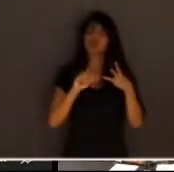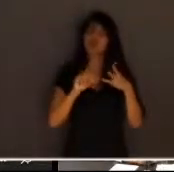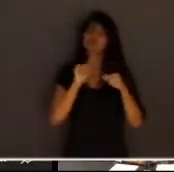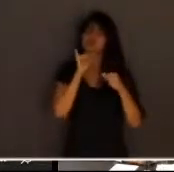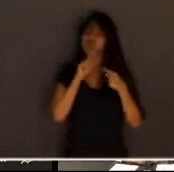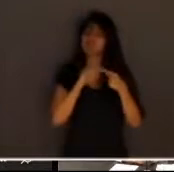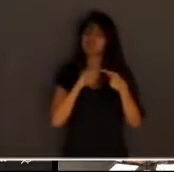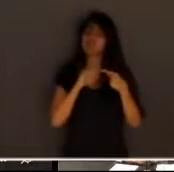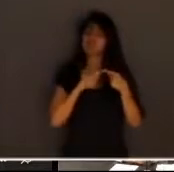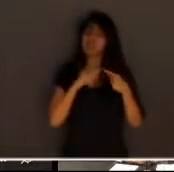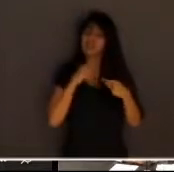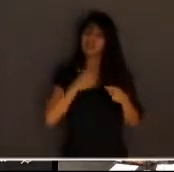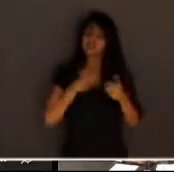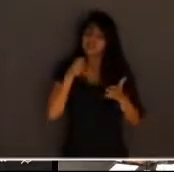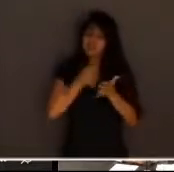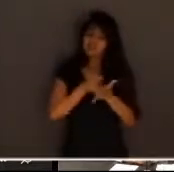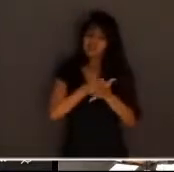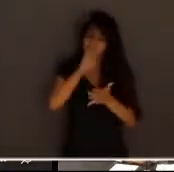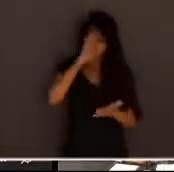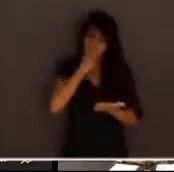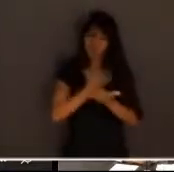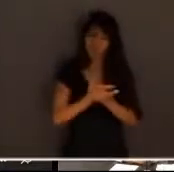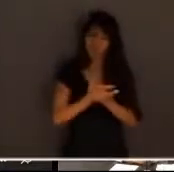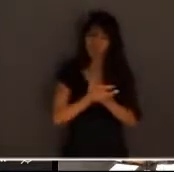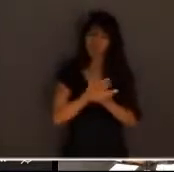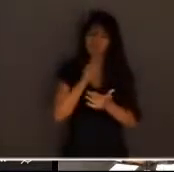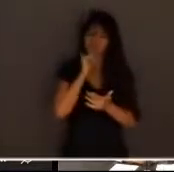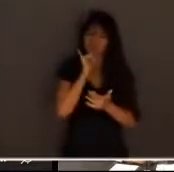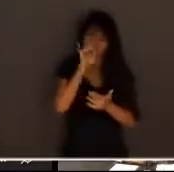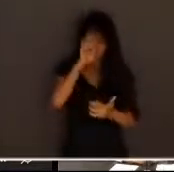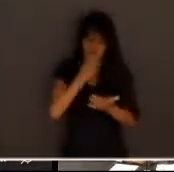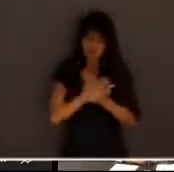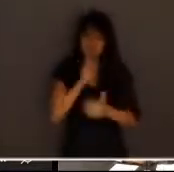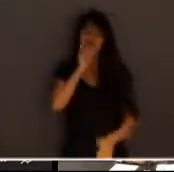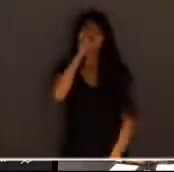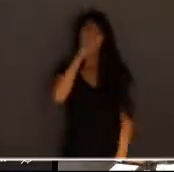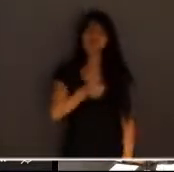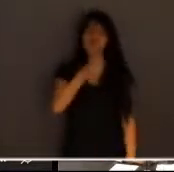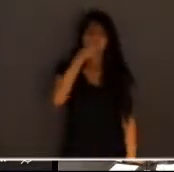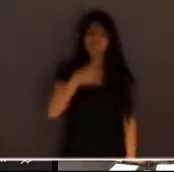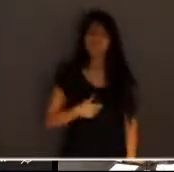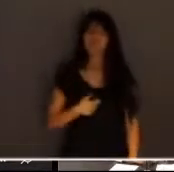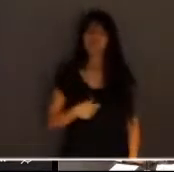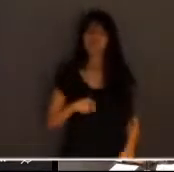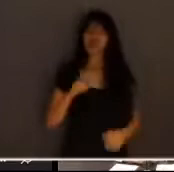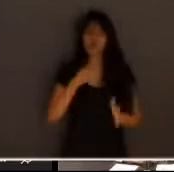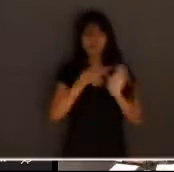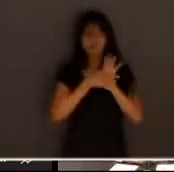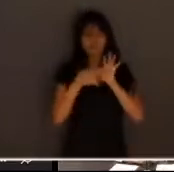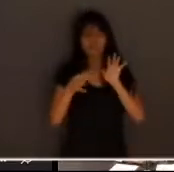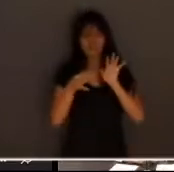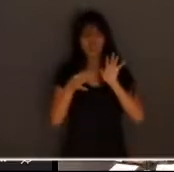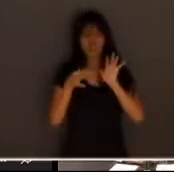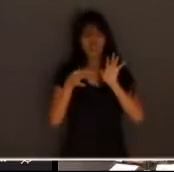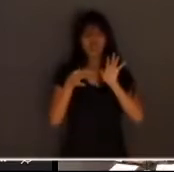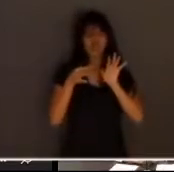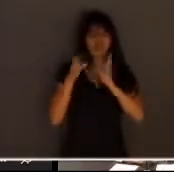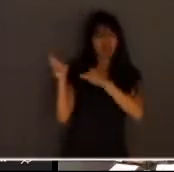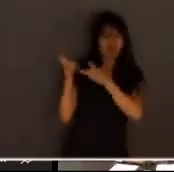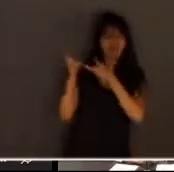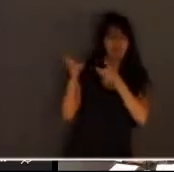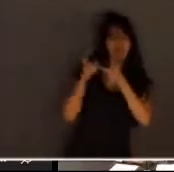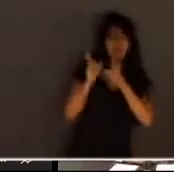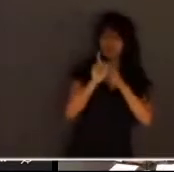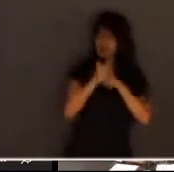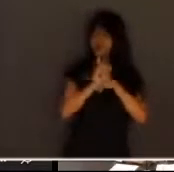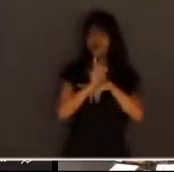serviços prestados à sociedade brasileira fala com credibilidade a nossa opinião é uma opinião por convicção não é uma opinião por